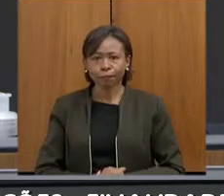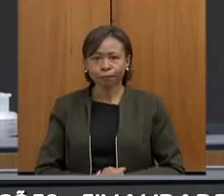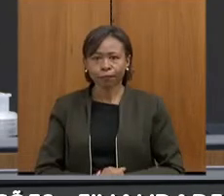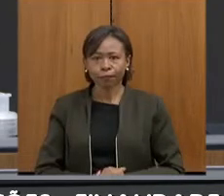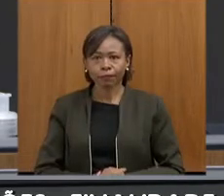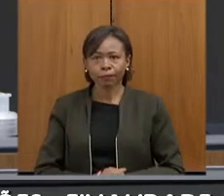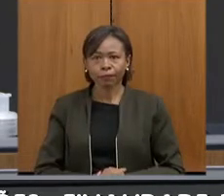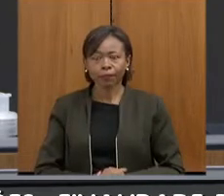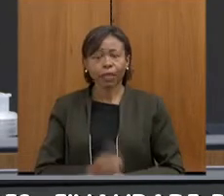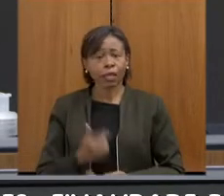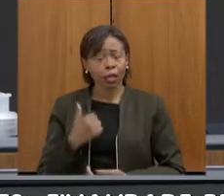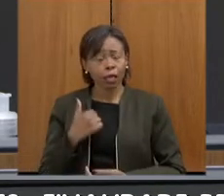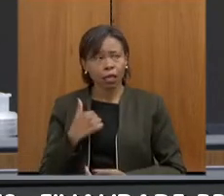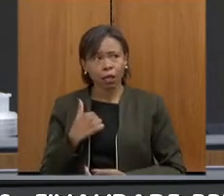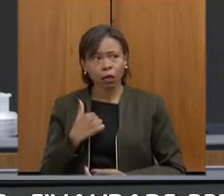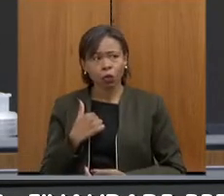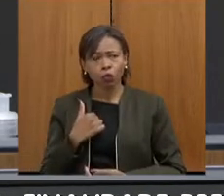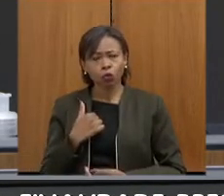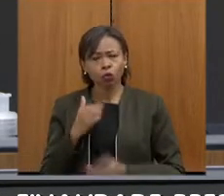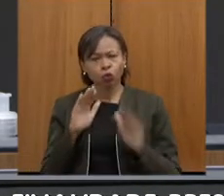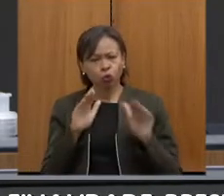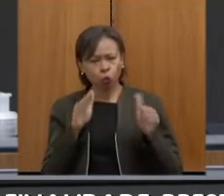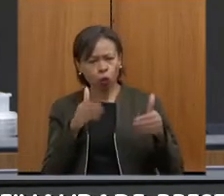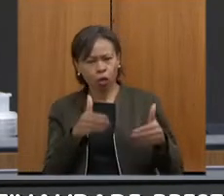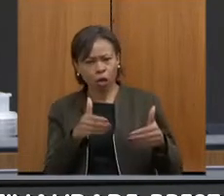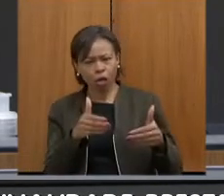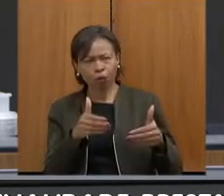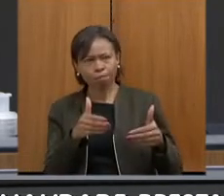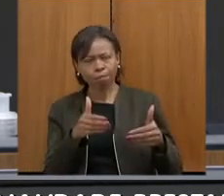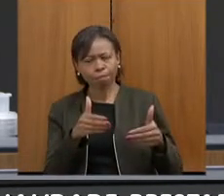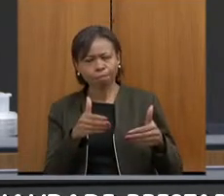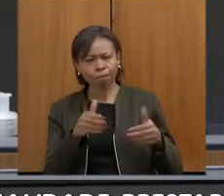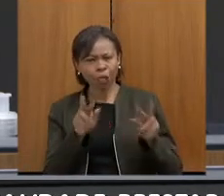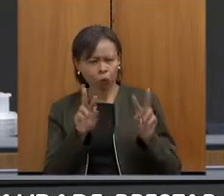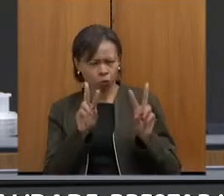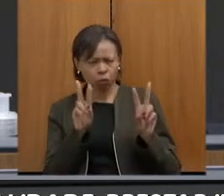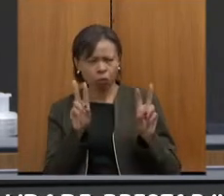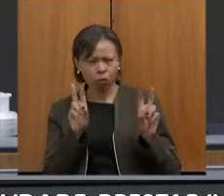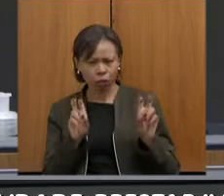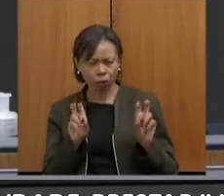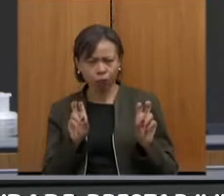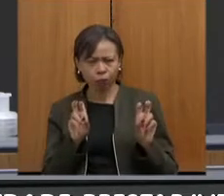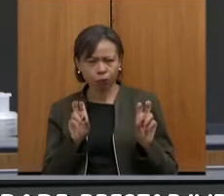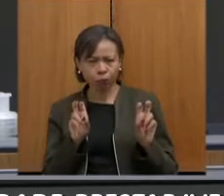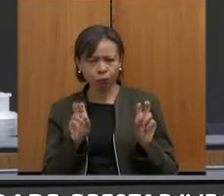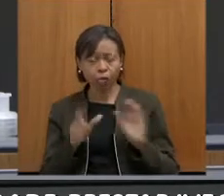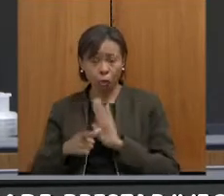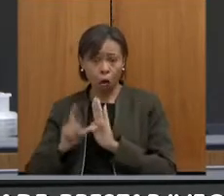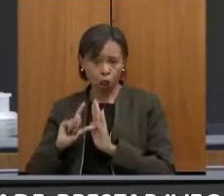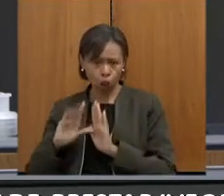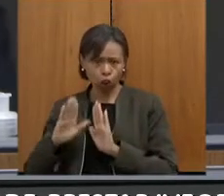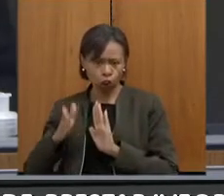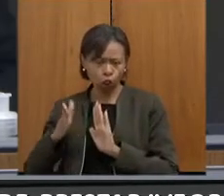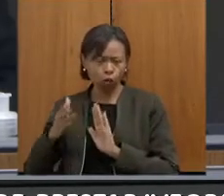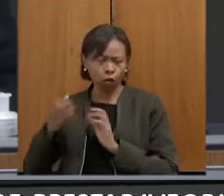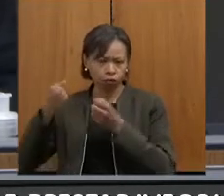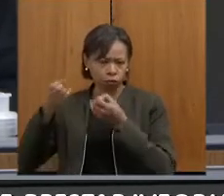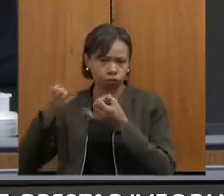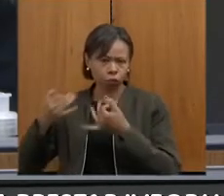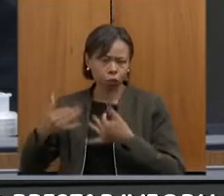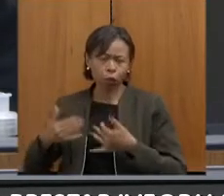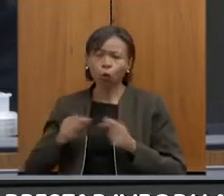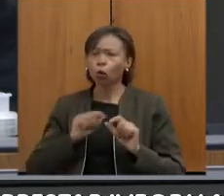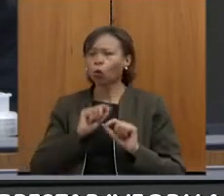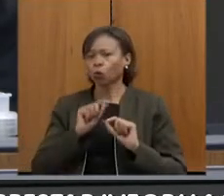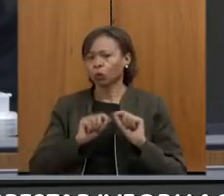uma questão, talvez mais de curto prazo, que foi abordada preliminarmente, que diz